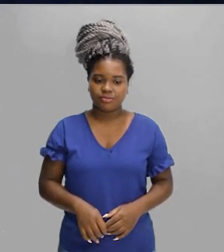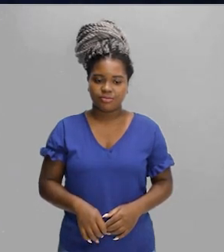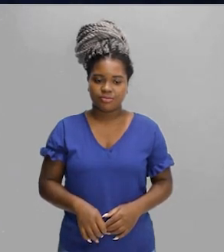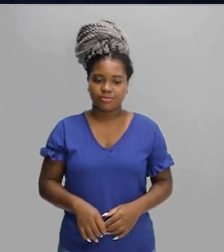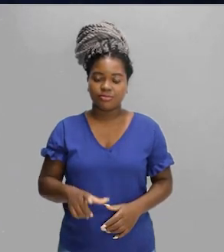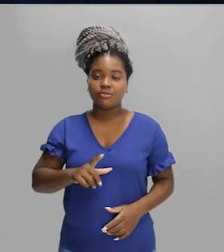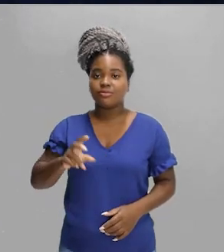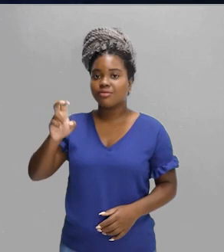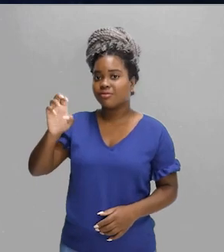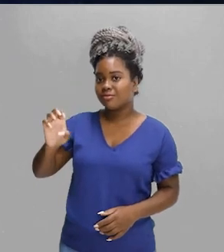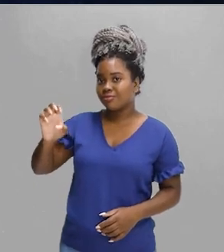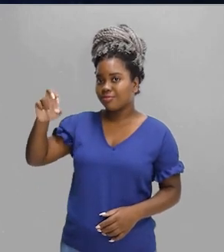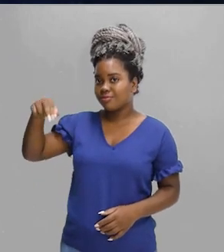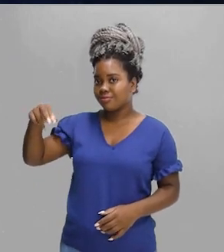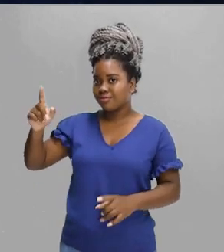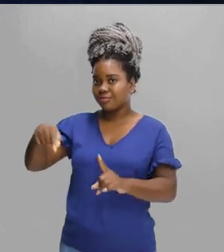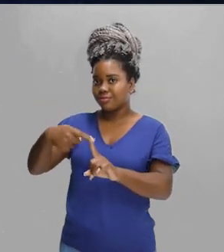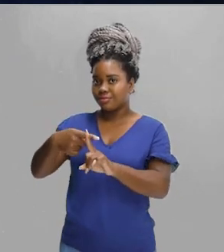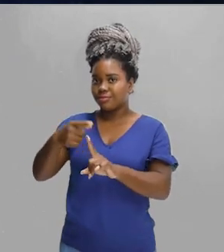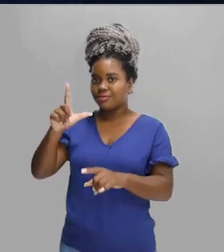Então, em mais la.